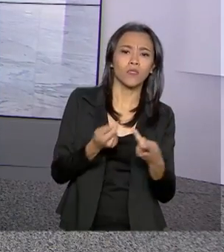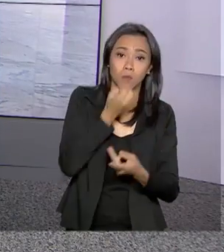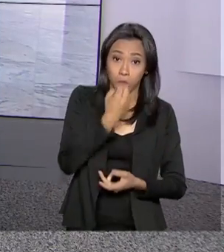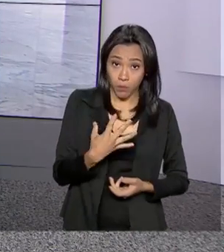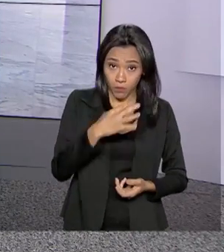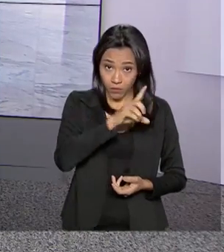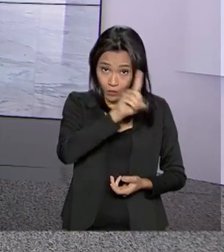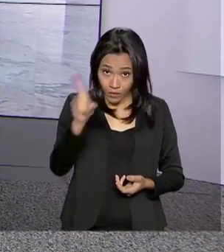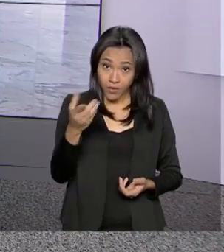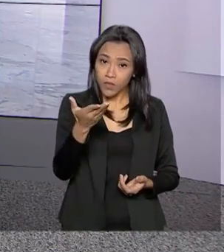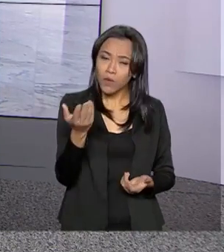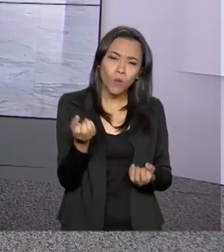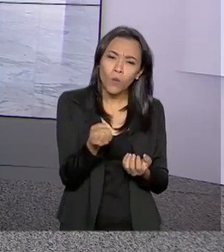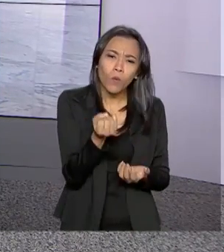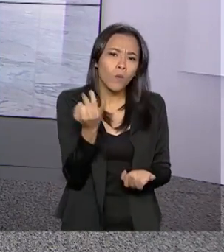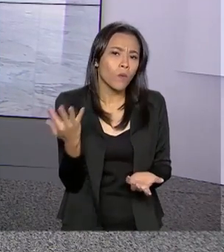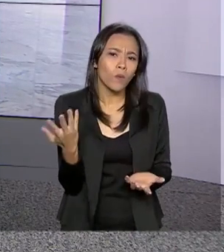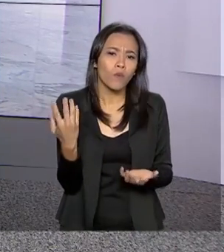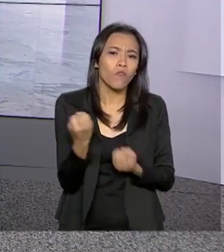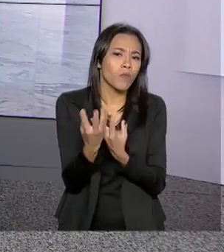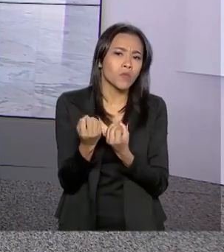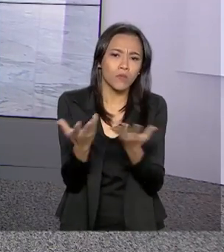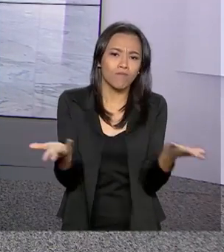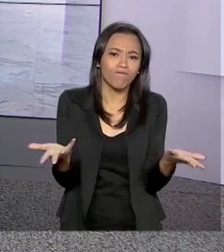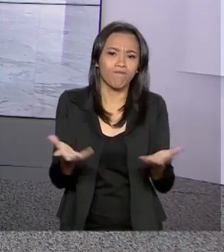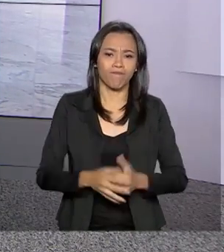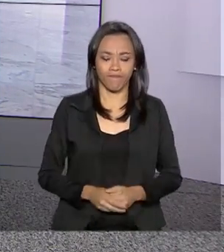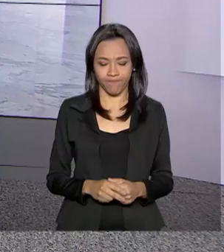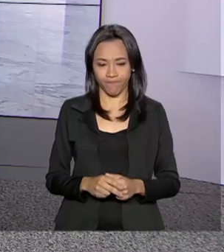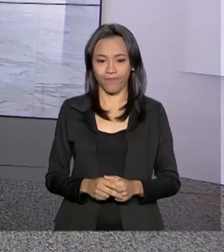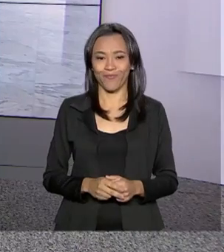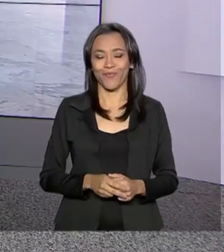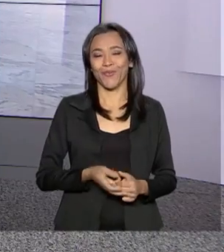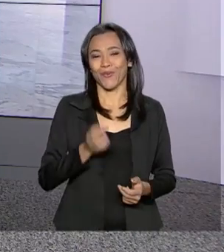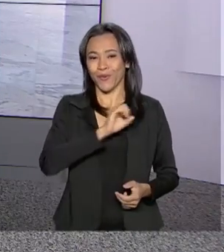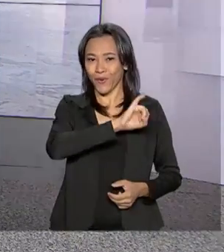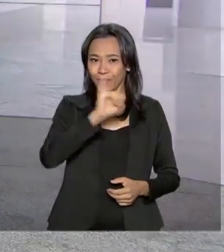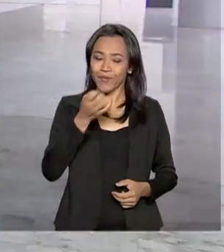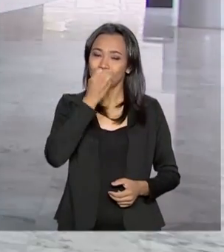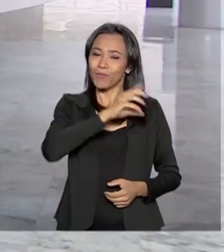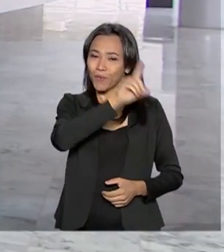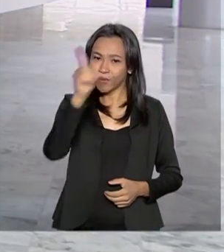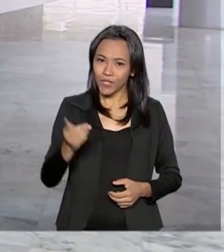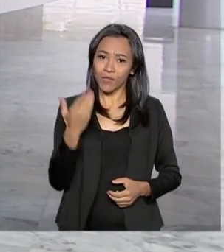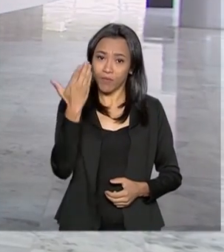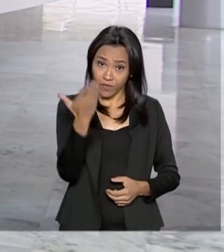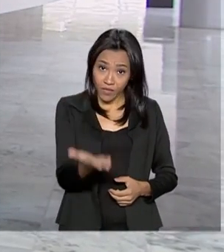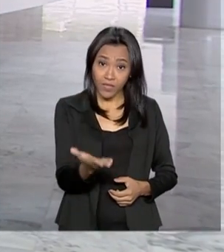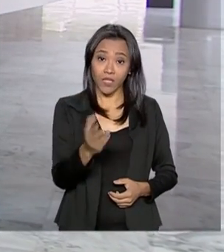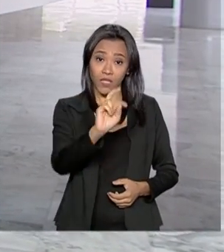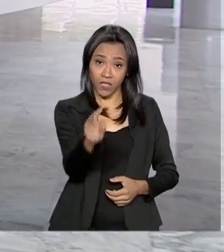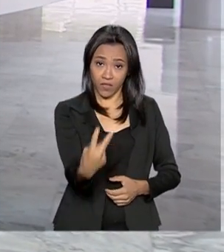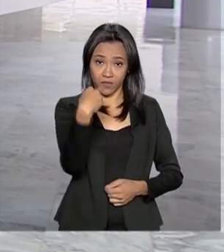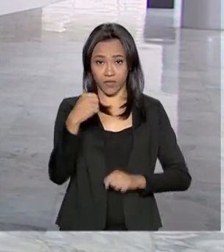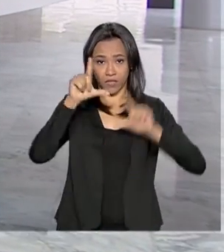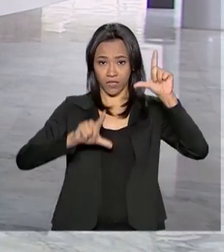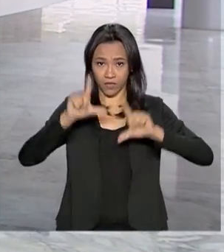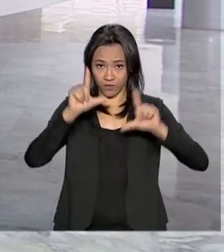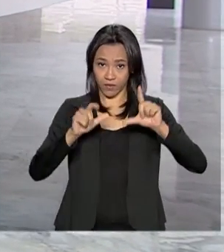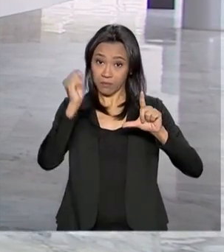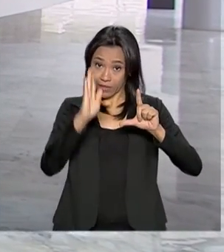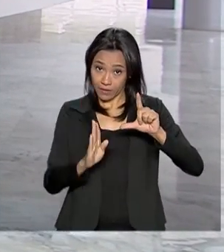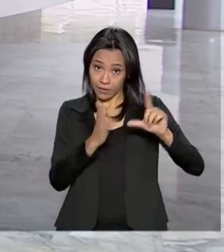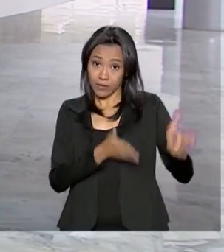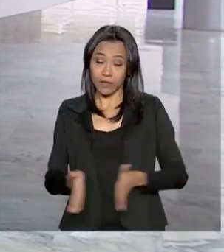Luciana. E com você, quais são suas informações? Olá, Mara. Bom dia para você. Bom dia para você que acompanha a TV Brasil.